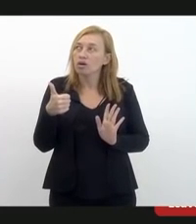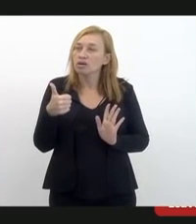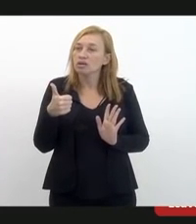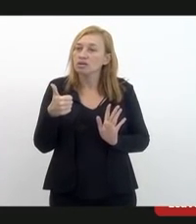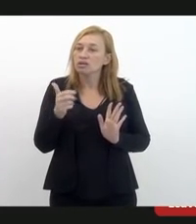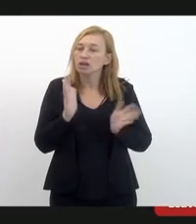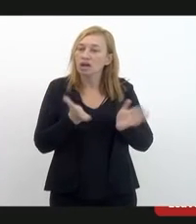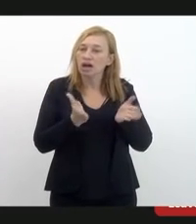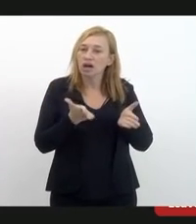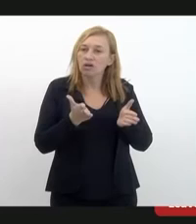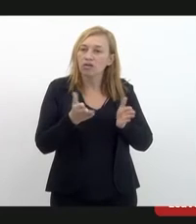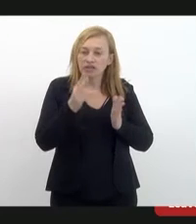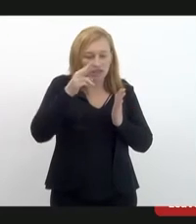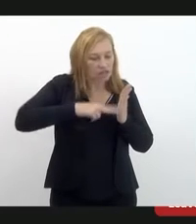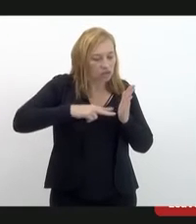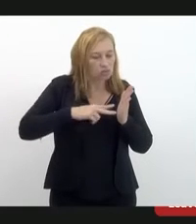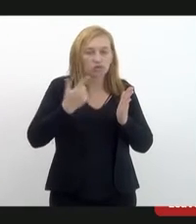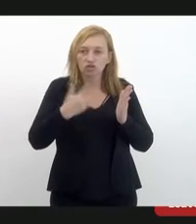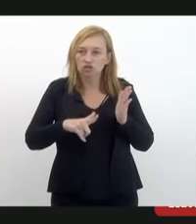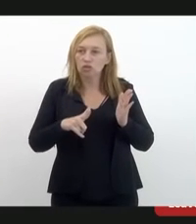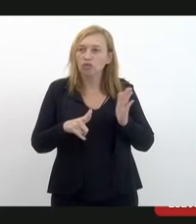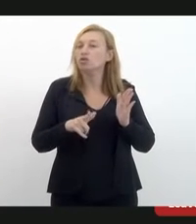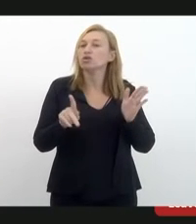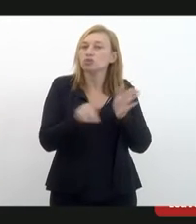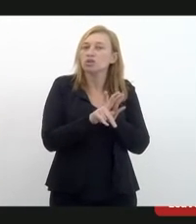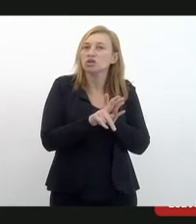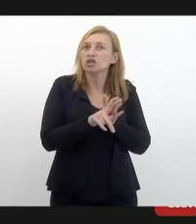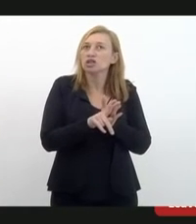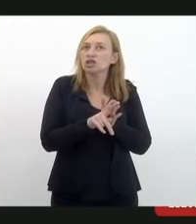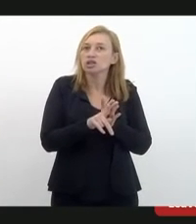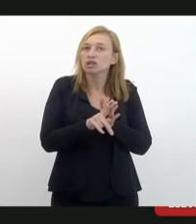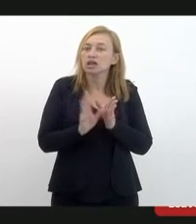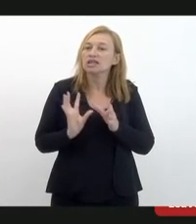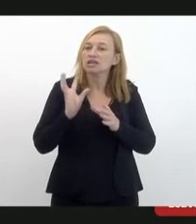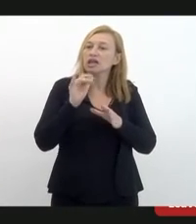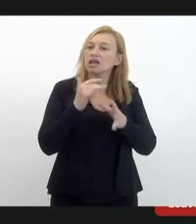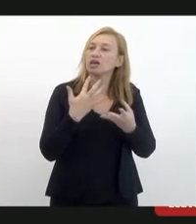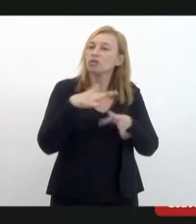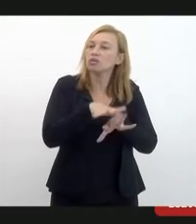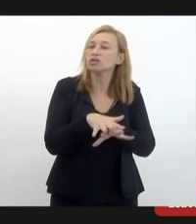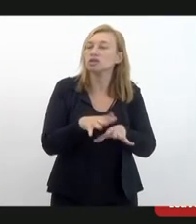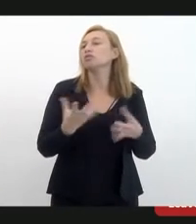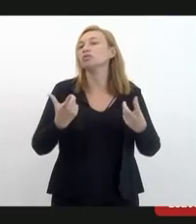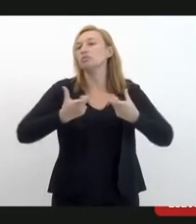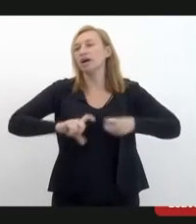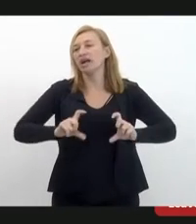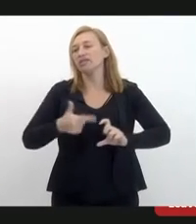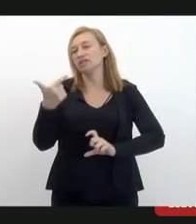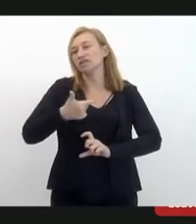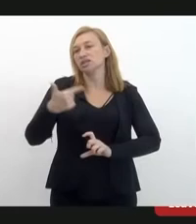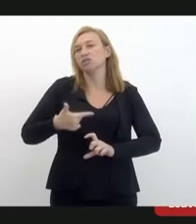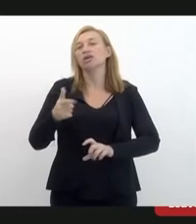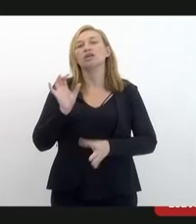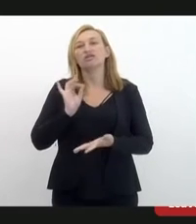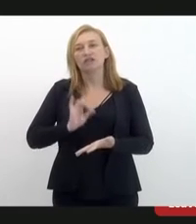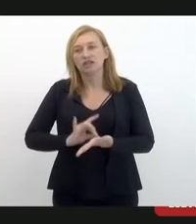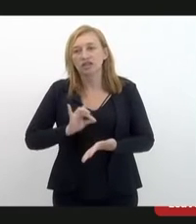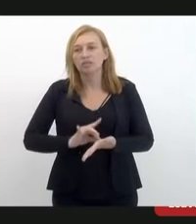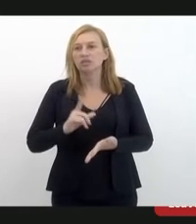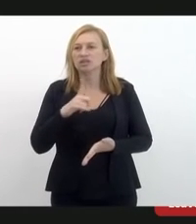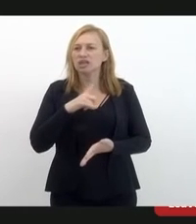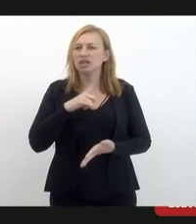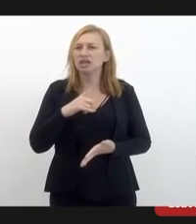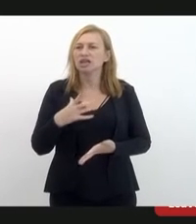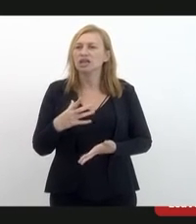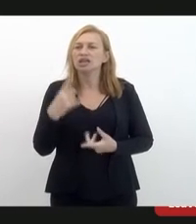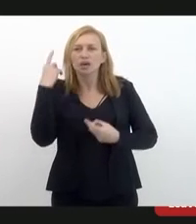agora fazendo leitura novamente do projeto, de fazer essa inclusão nesse parágrafo segundo no artigo primeiro para poder realmente ter essa